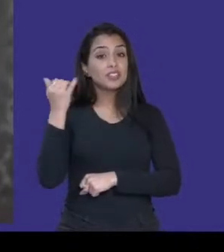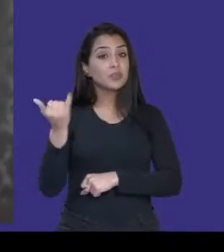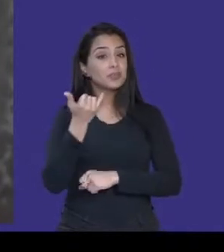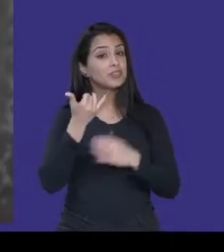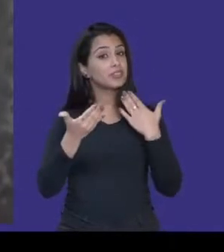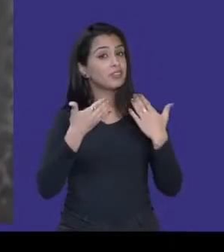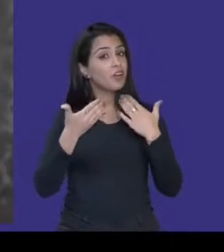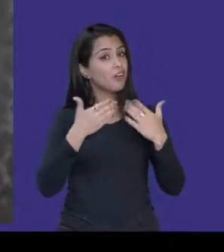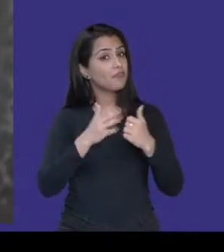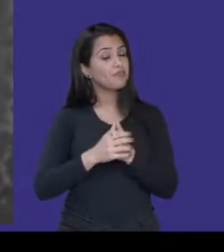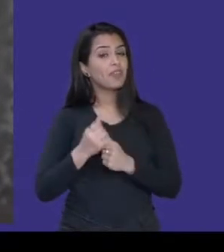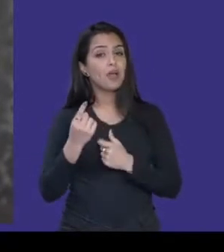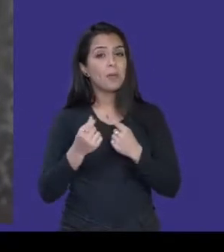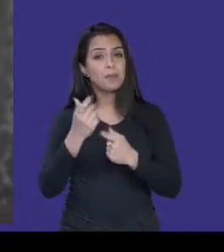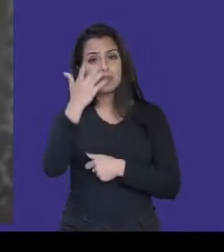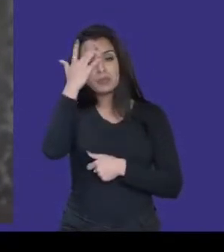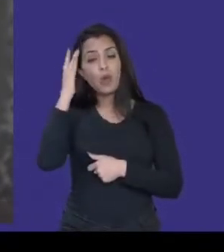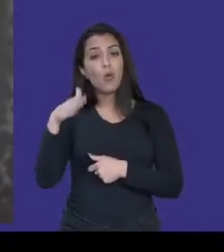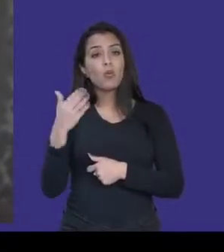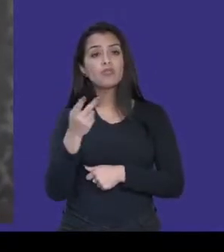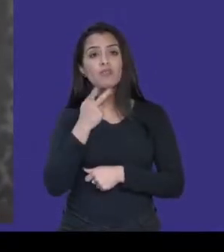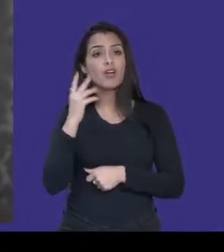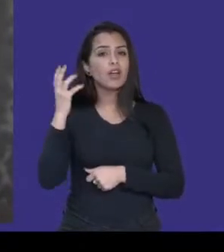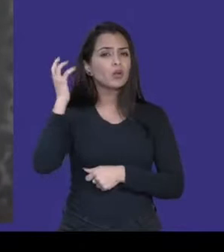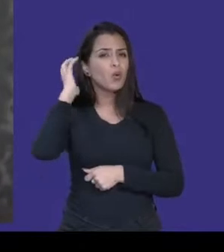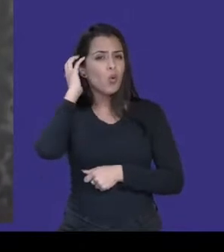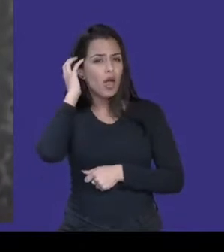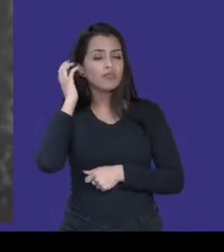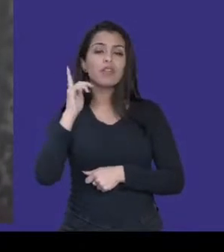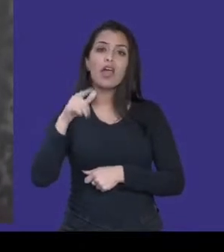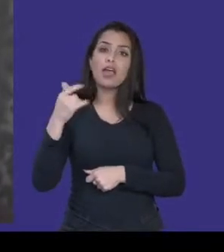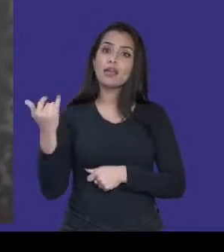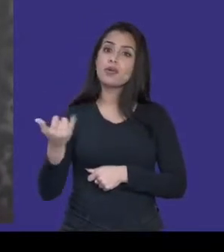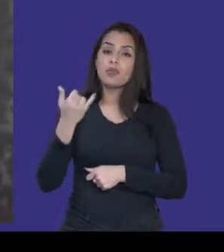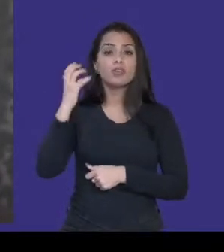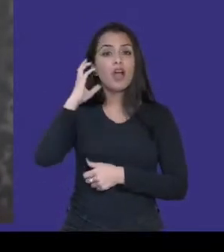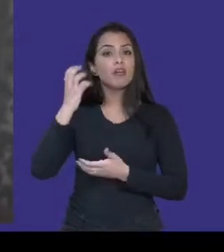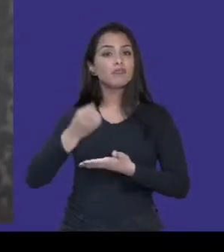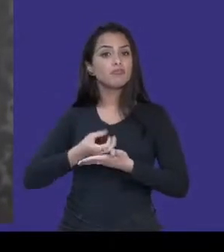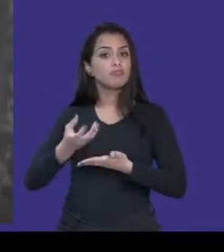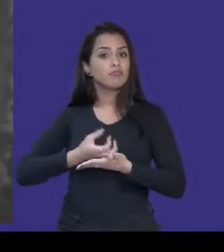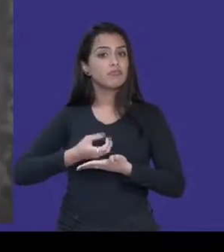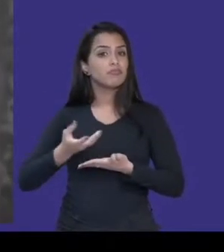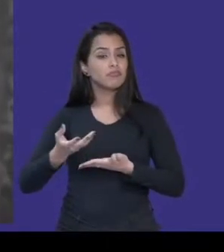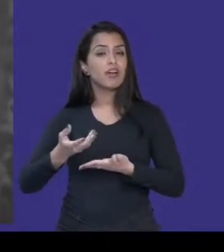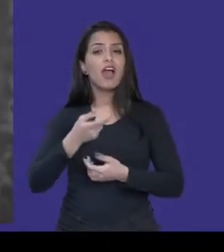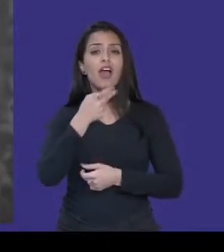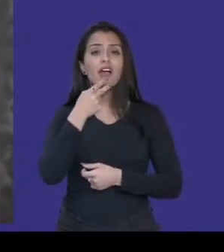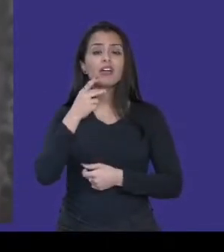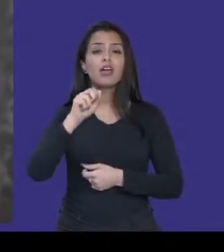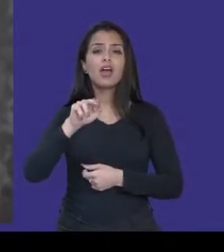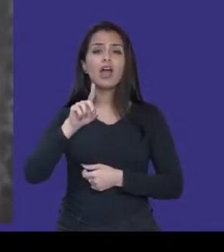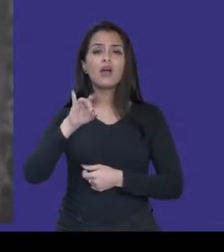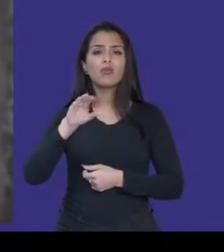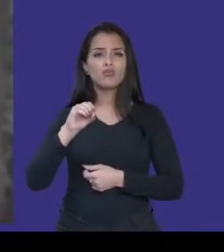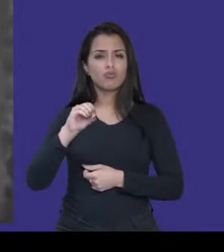pessoas, quando falam do rádio, e, portanto, isso vale também para podcasts, dizem que o áudio é ideal para quem